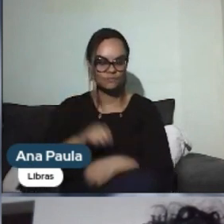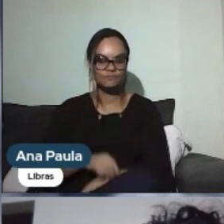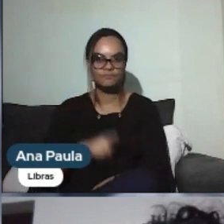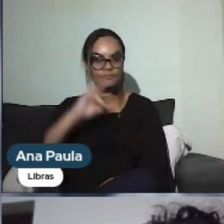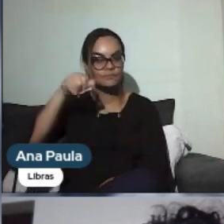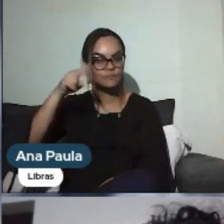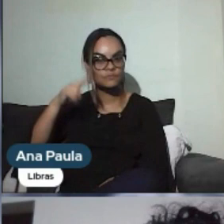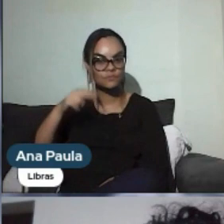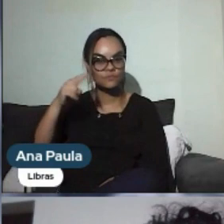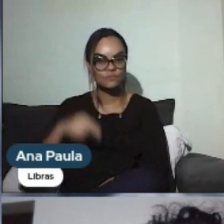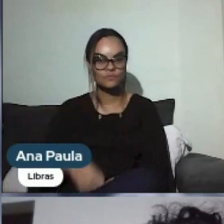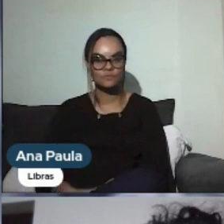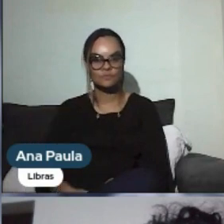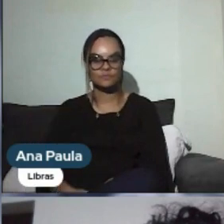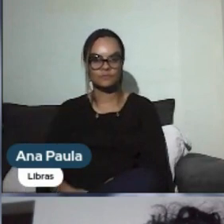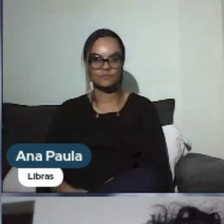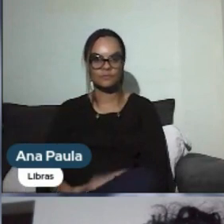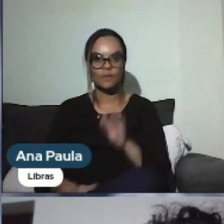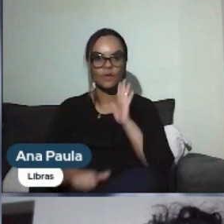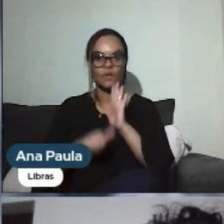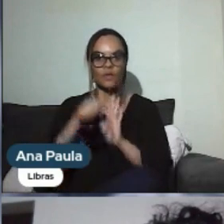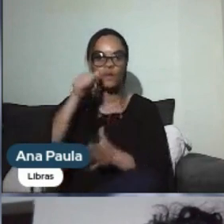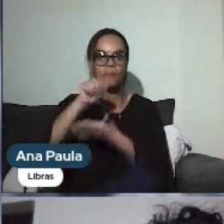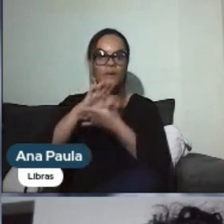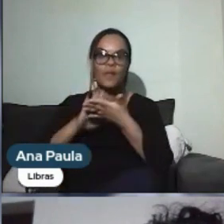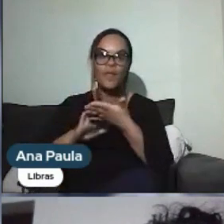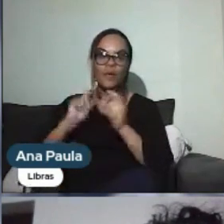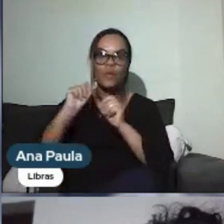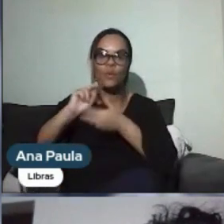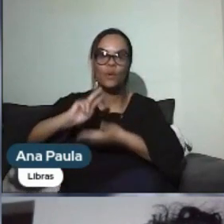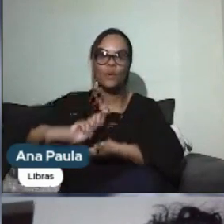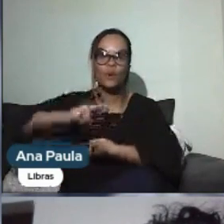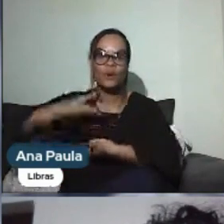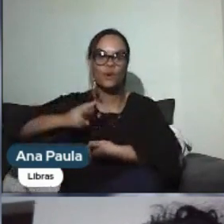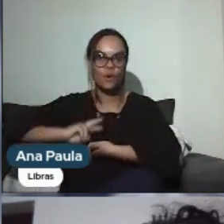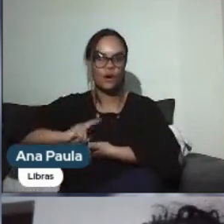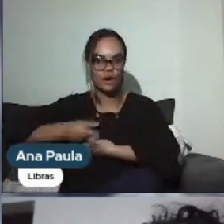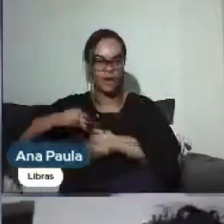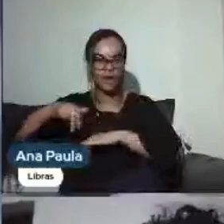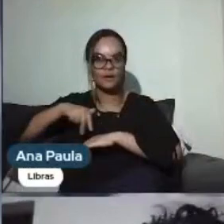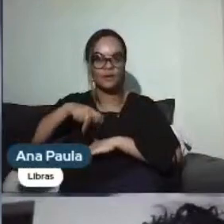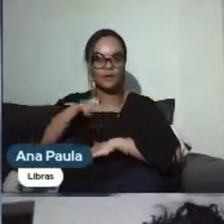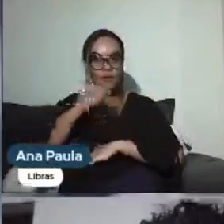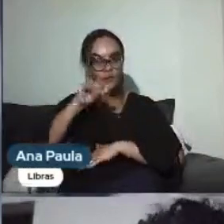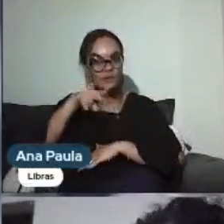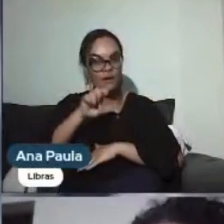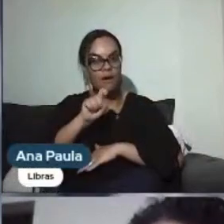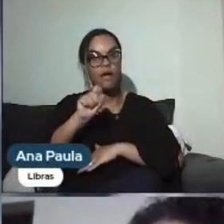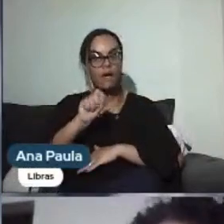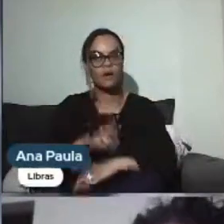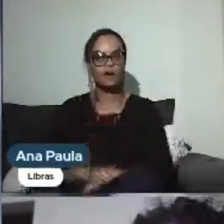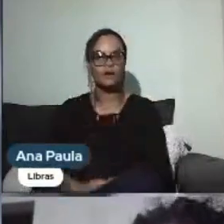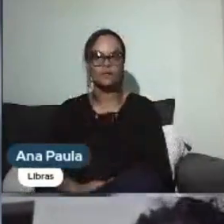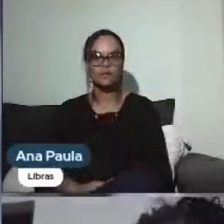E... Luciane, a sua primeira atividade depois de transplantada? Como é que foi, Luciane? Eu,